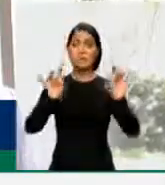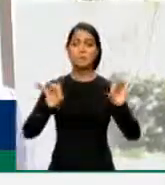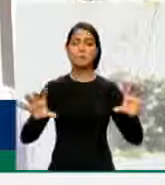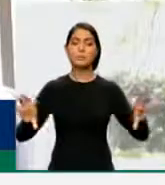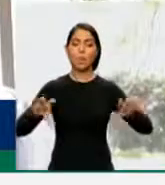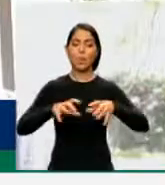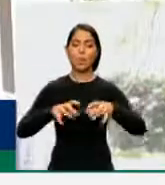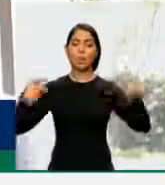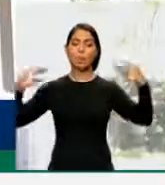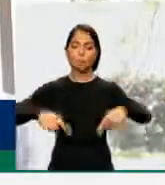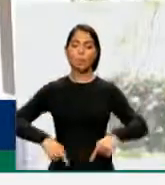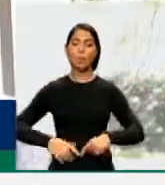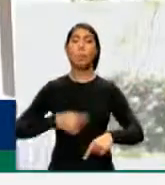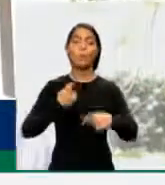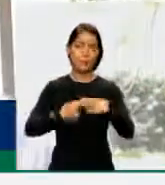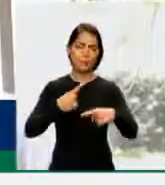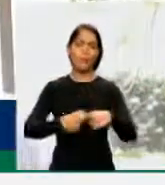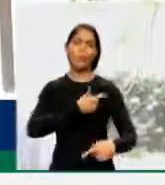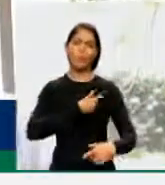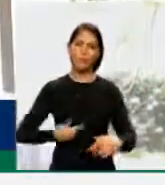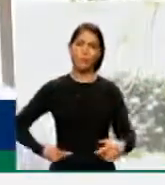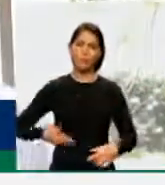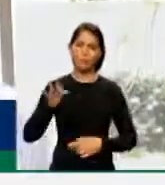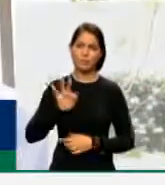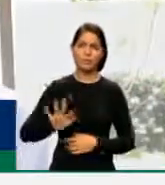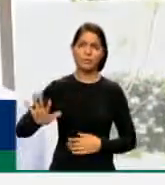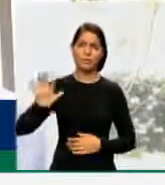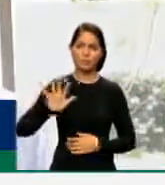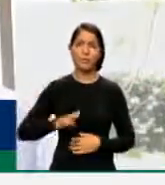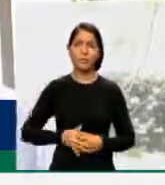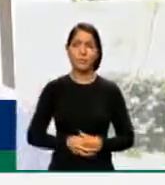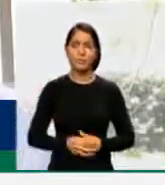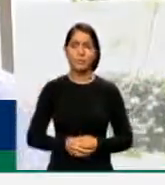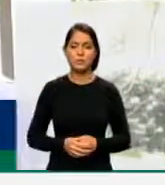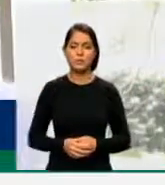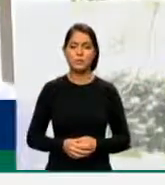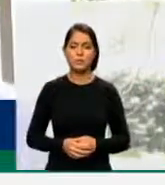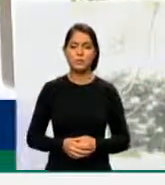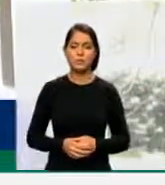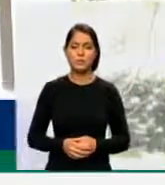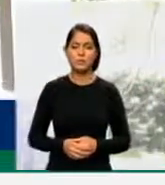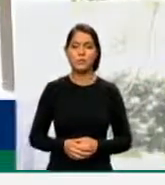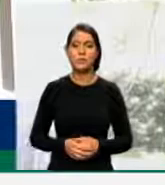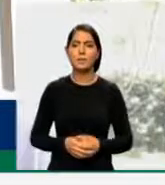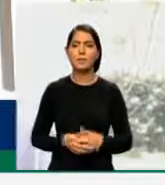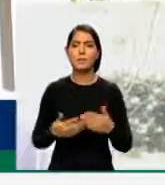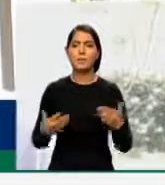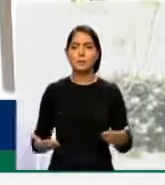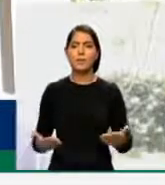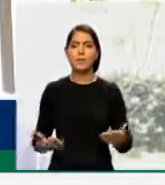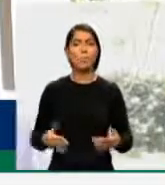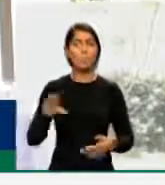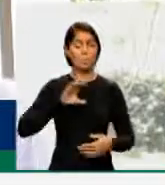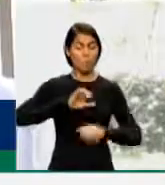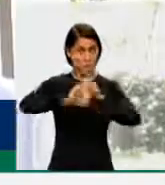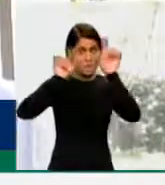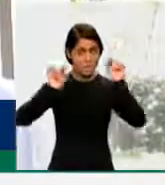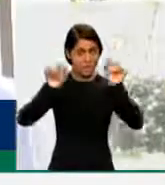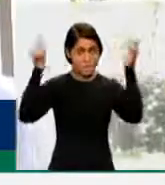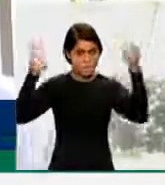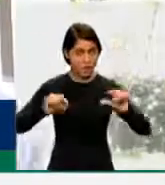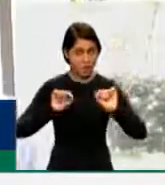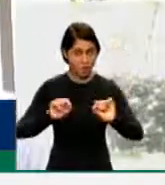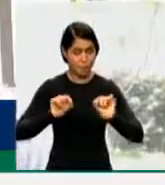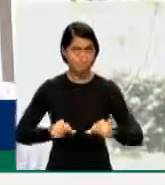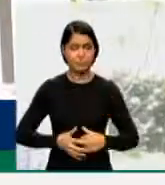governo, no momento em se discutia isso, propunha 200 reais. O propósito era 200 reais. Vamos falar um português bem claro. E foi